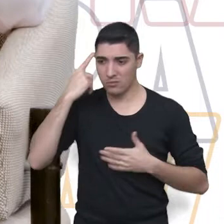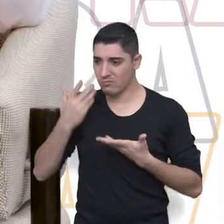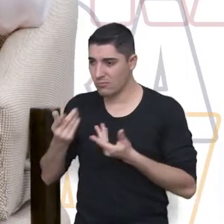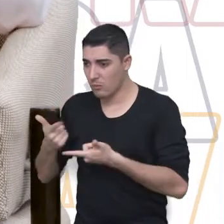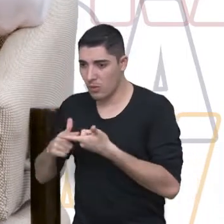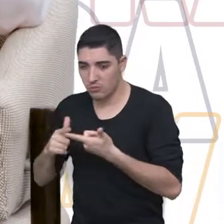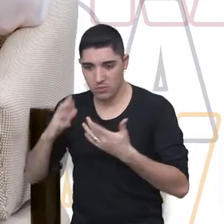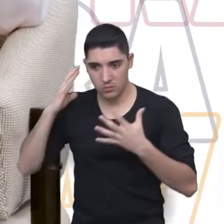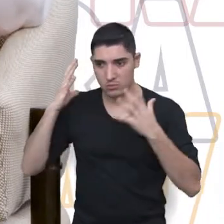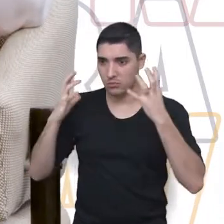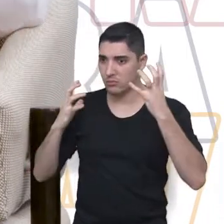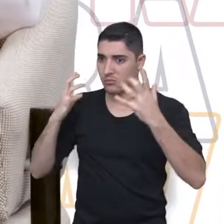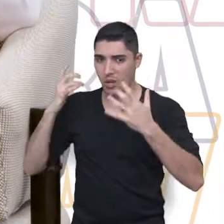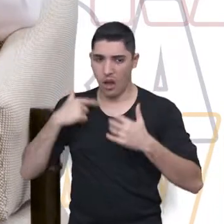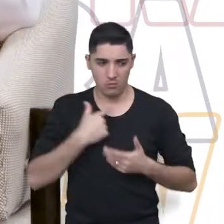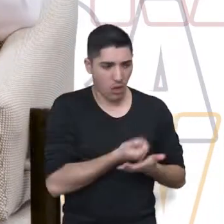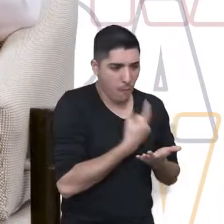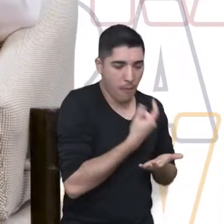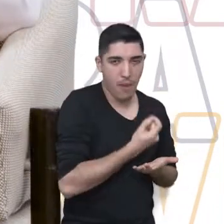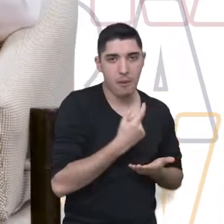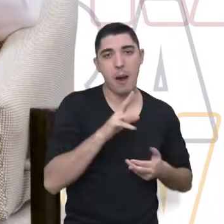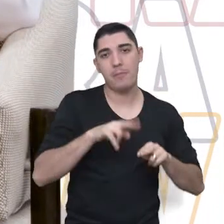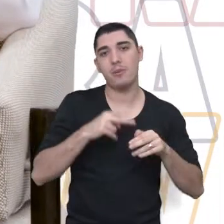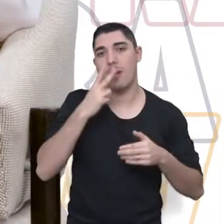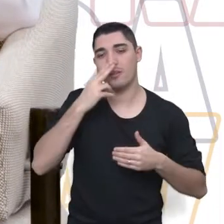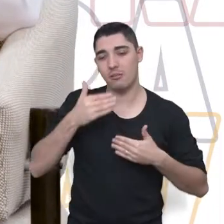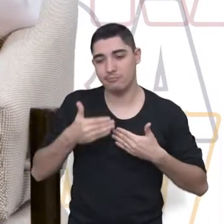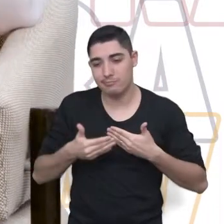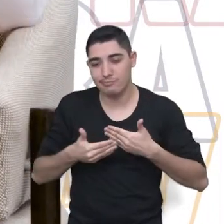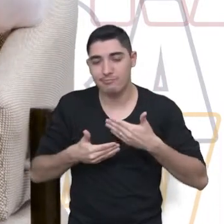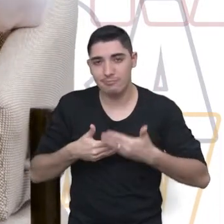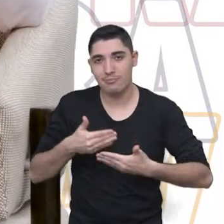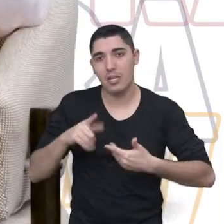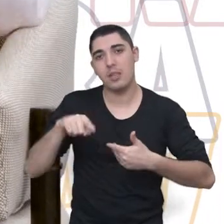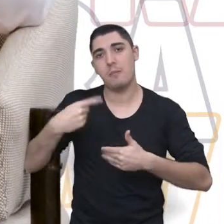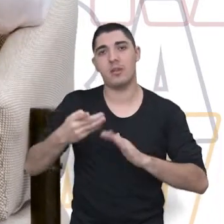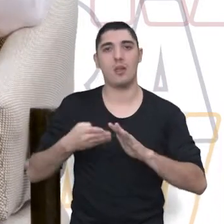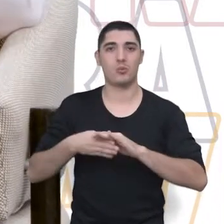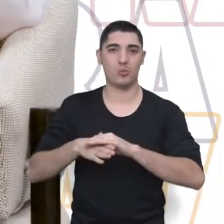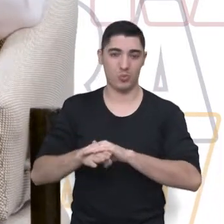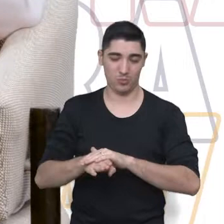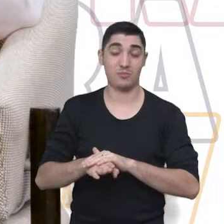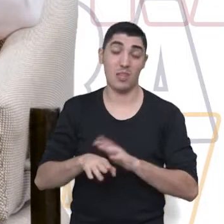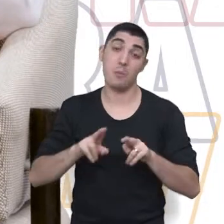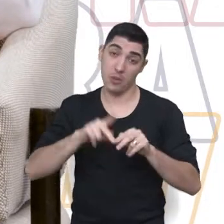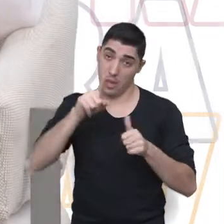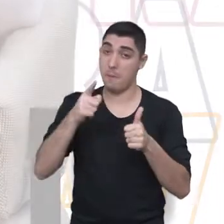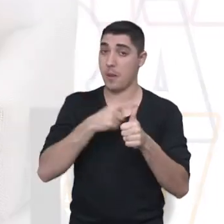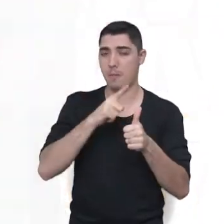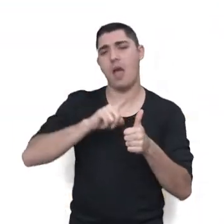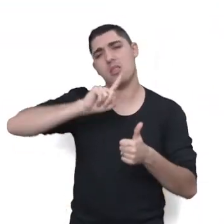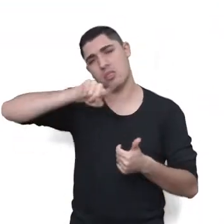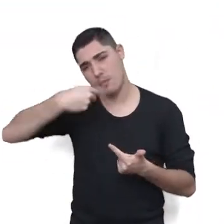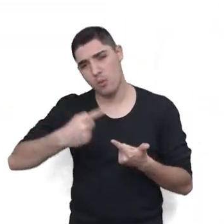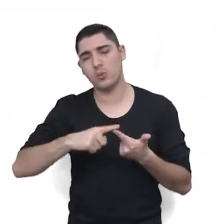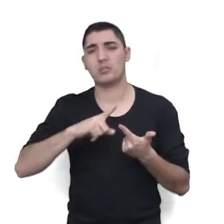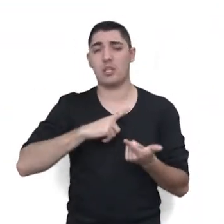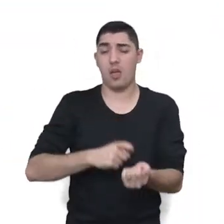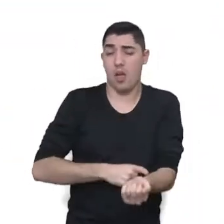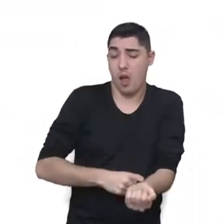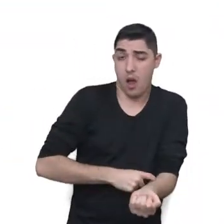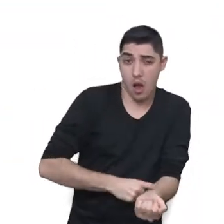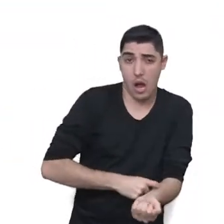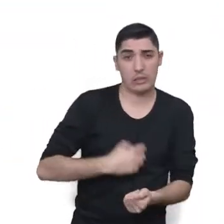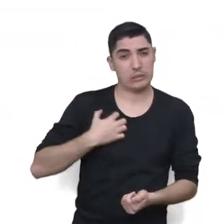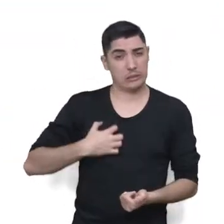a gente ir lidando devagarzinho com a situação. Então, esse, inicialmente, é o sintoma. Depois vem a raiva,